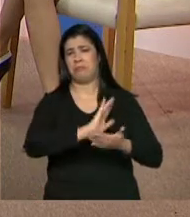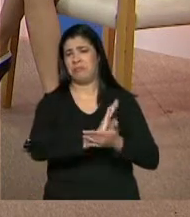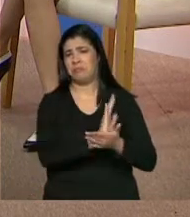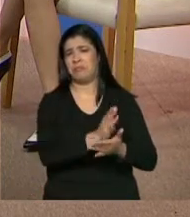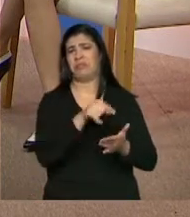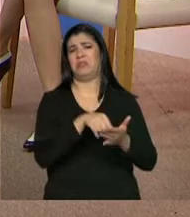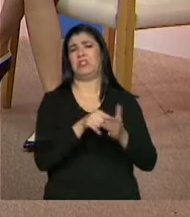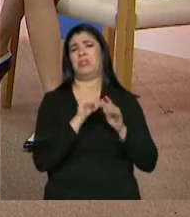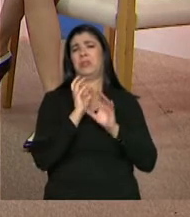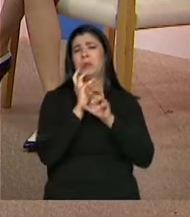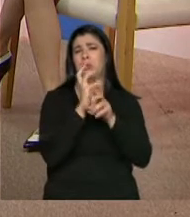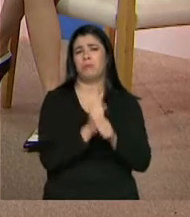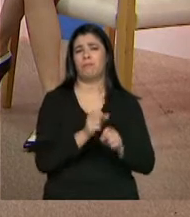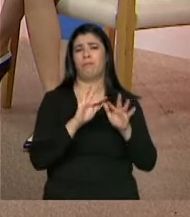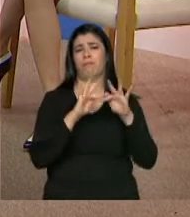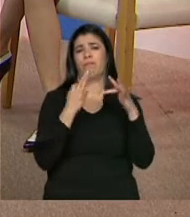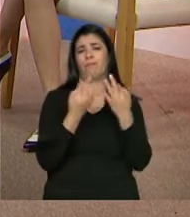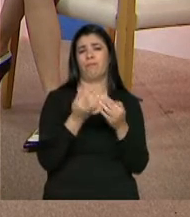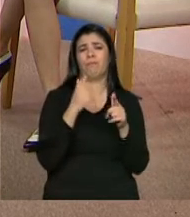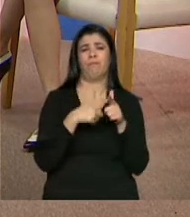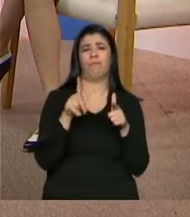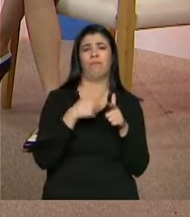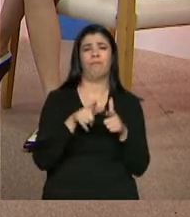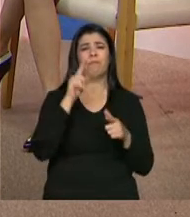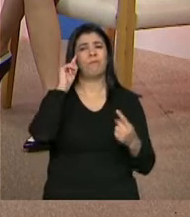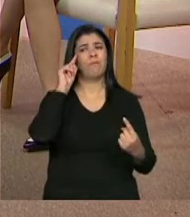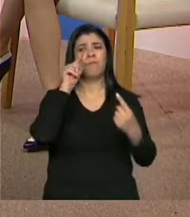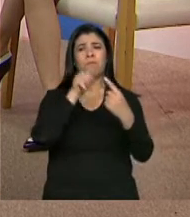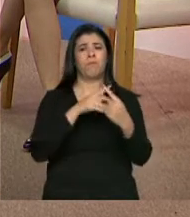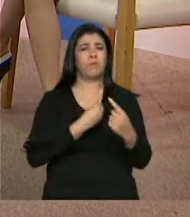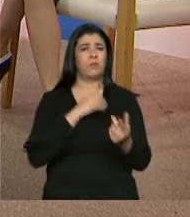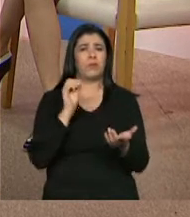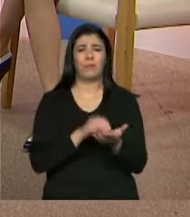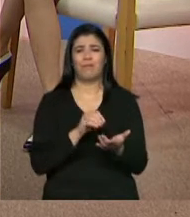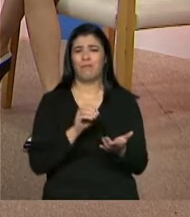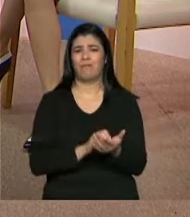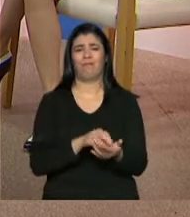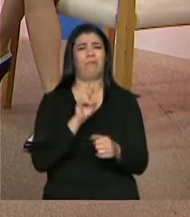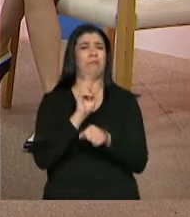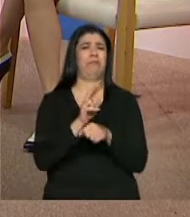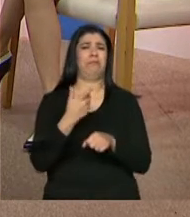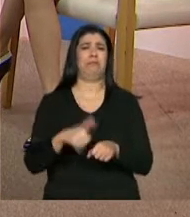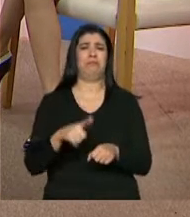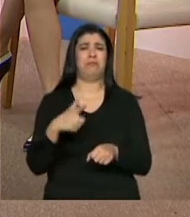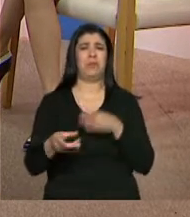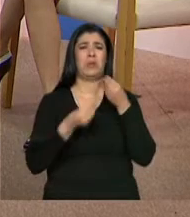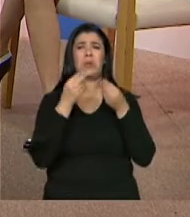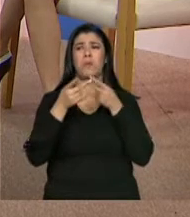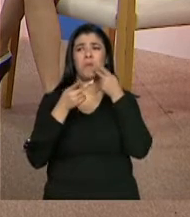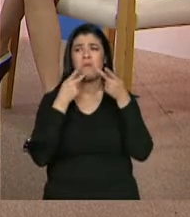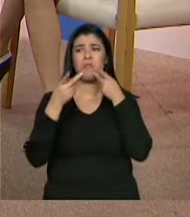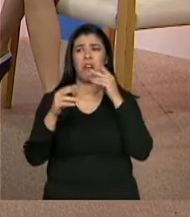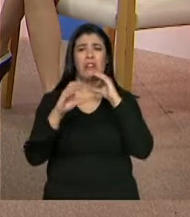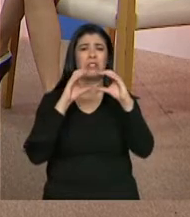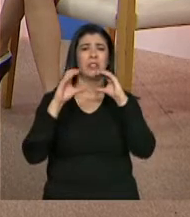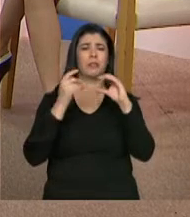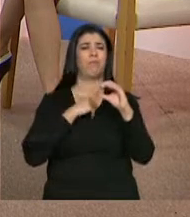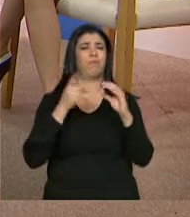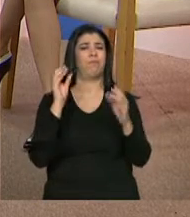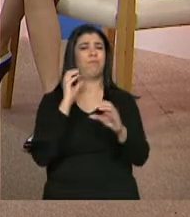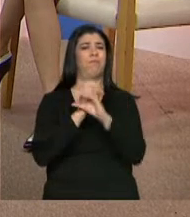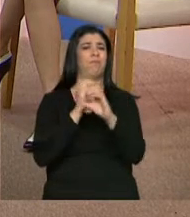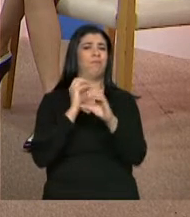história familiar, não tem perspectiva de vida, falta de esperança, não sabe direito como falar, etc, não sabe se colocar, né,